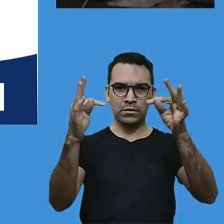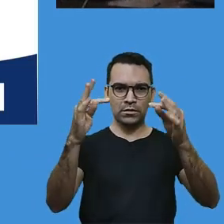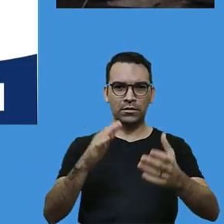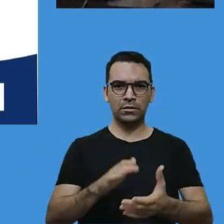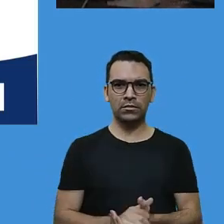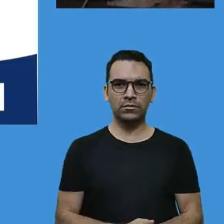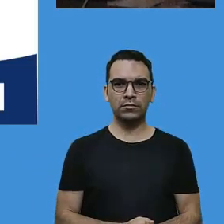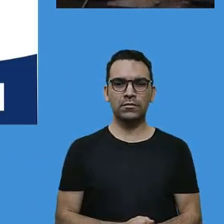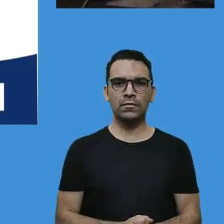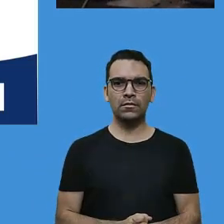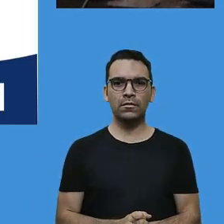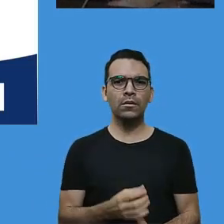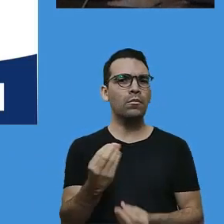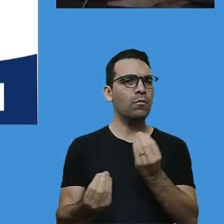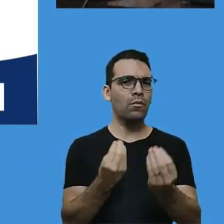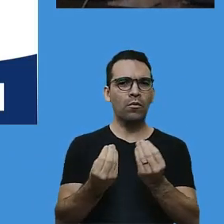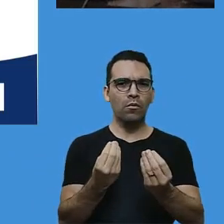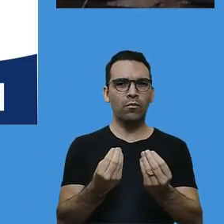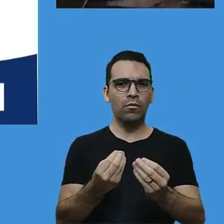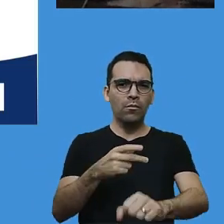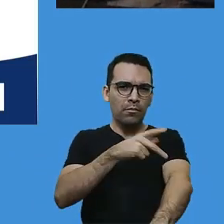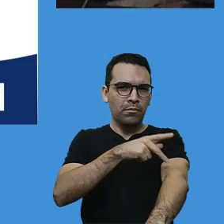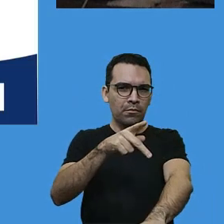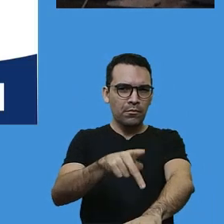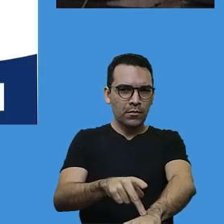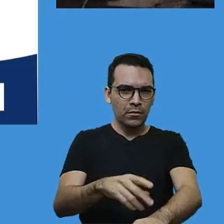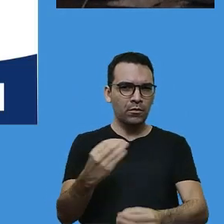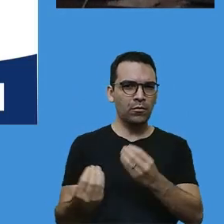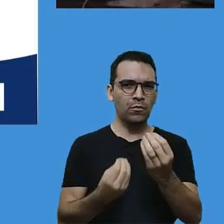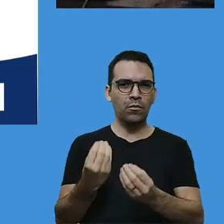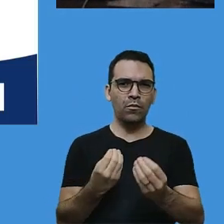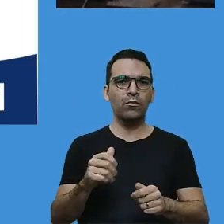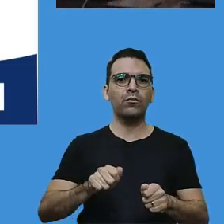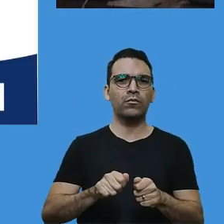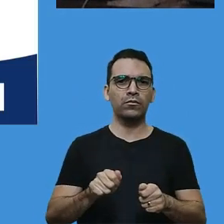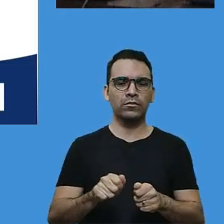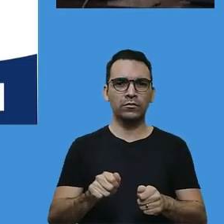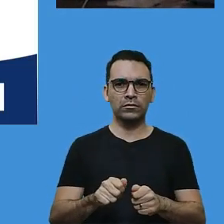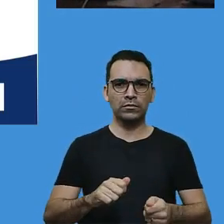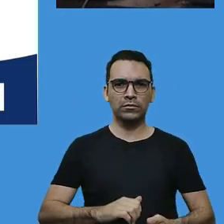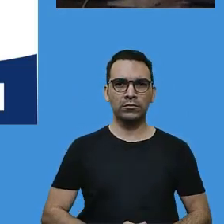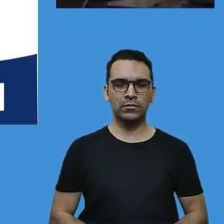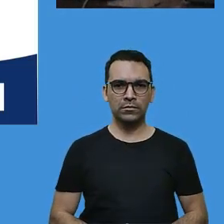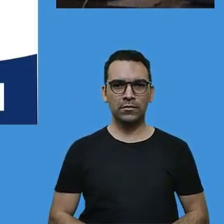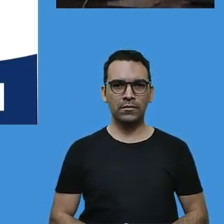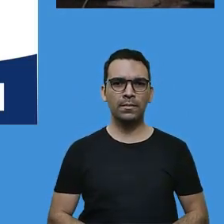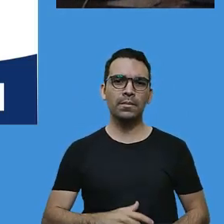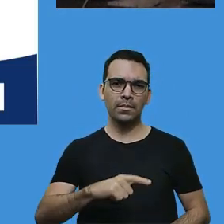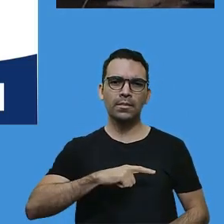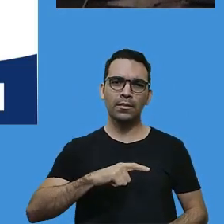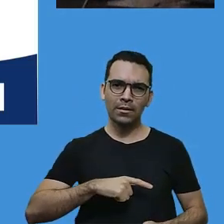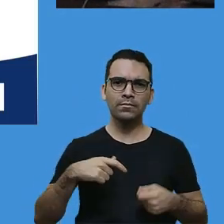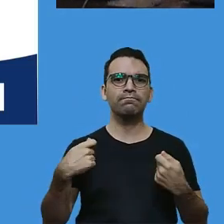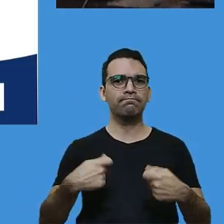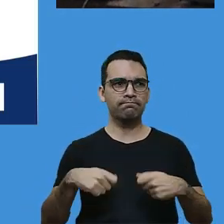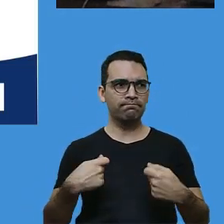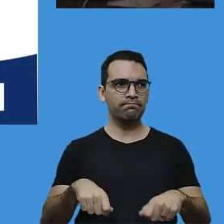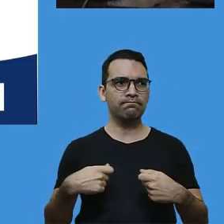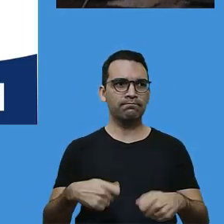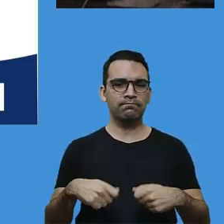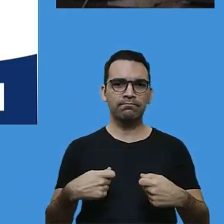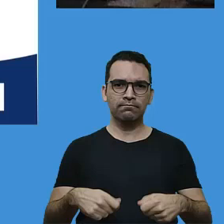sobre o fazer pedagógico nesse momento tão diferenciado e necessário